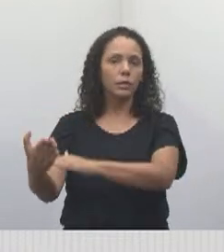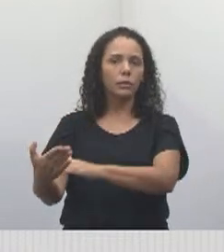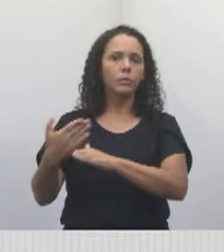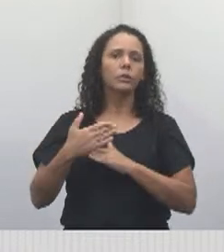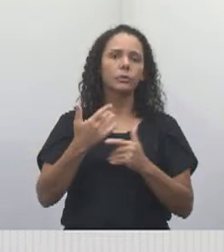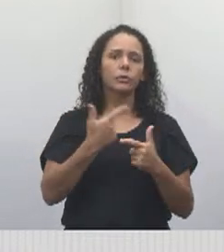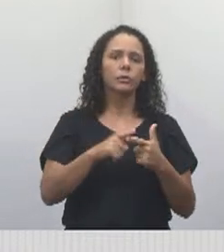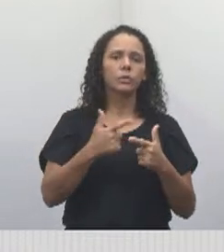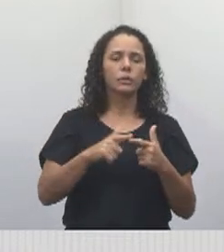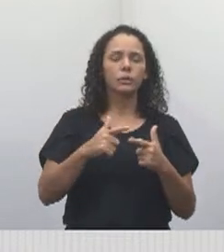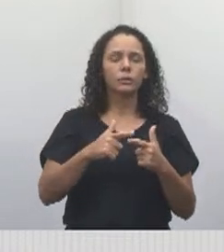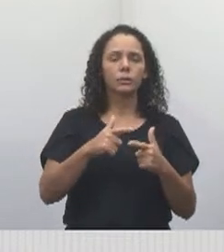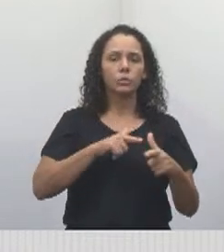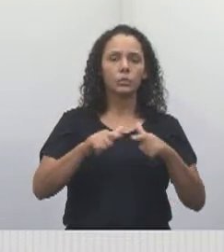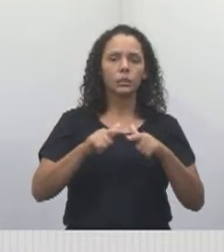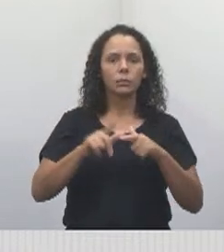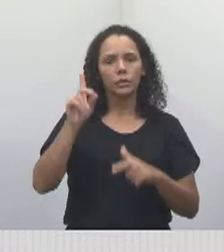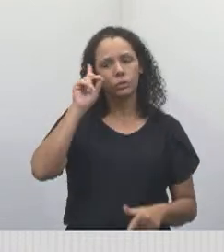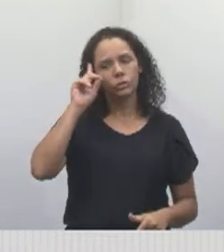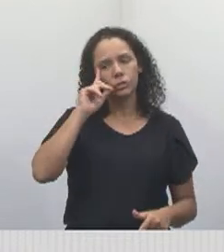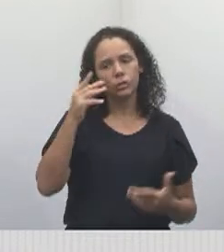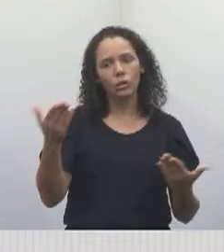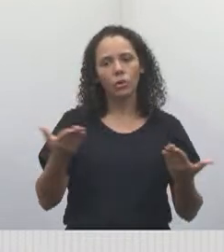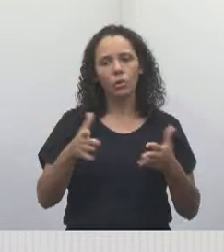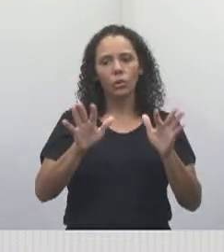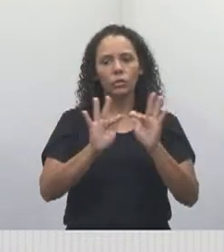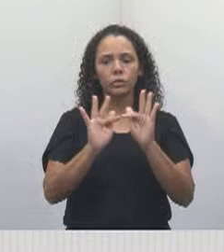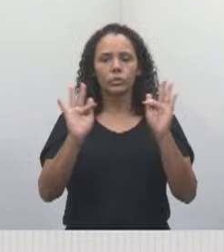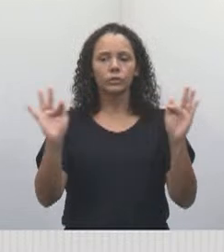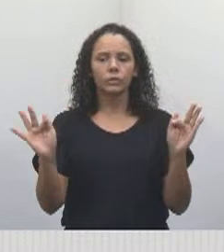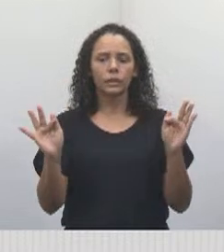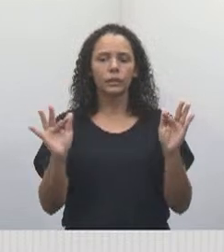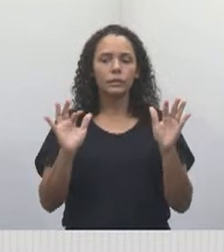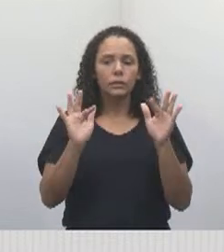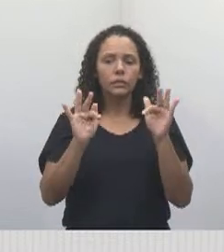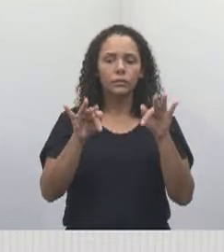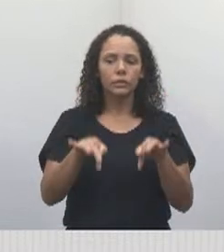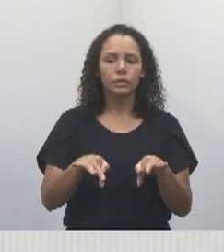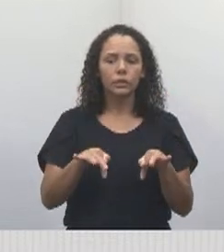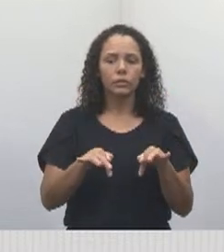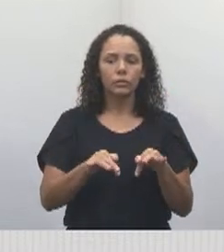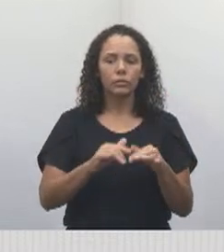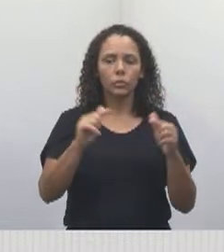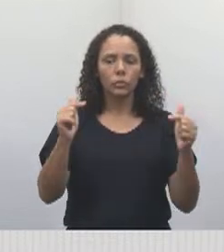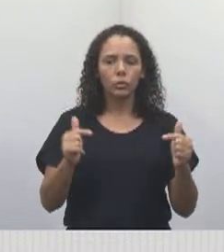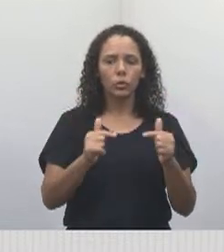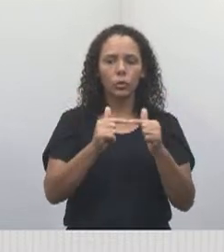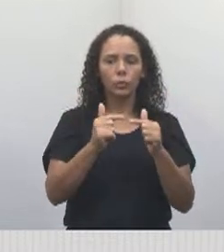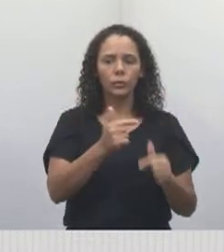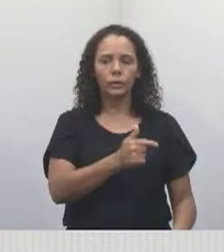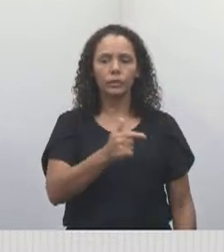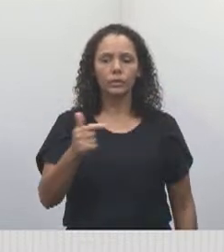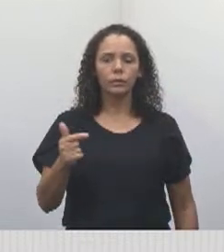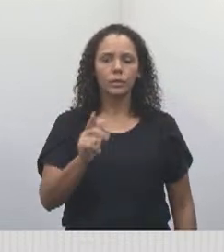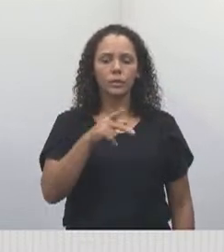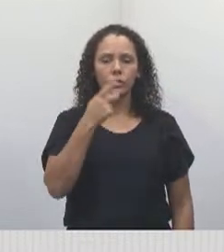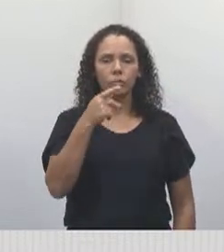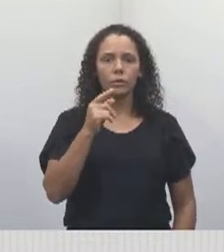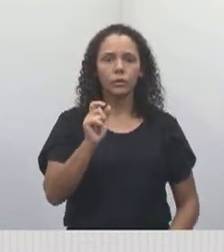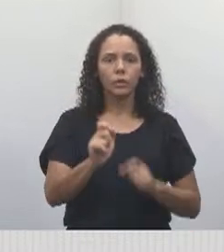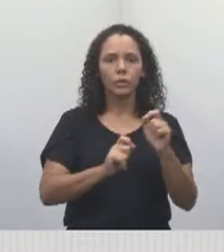dia. E finalizo com a frase de hoje, que está ligada muito àquilo que nós falamos no decorrer da semana, que é a prevenção.